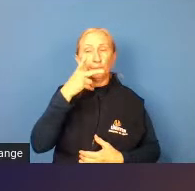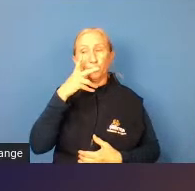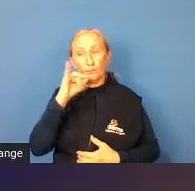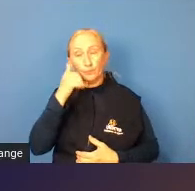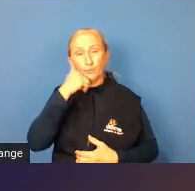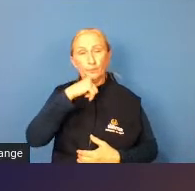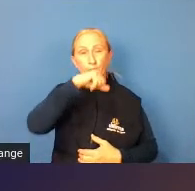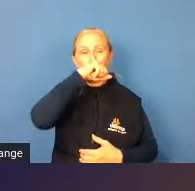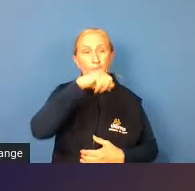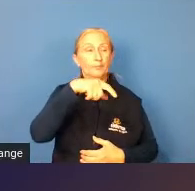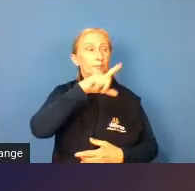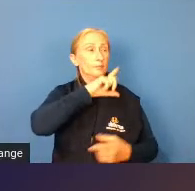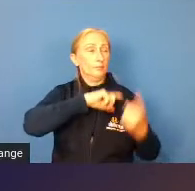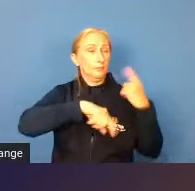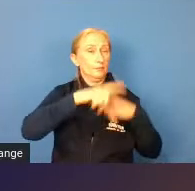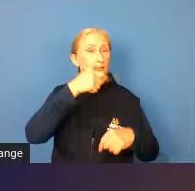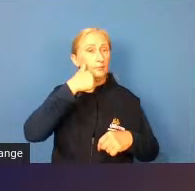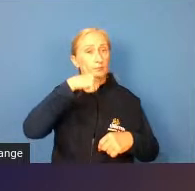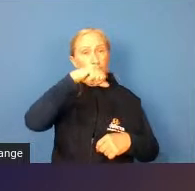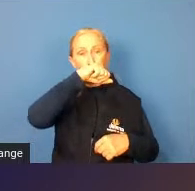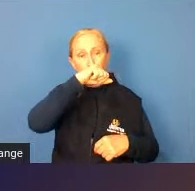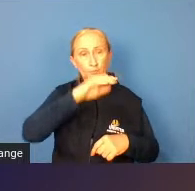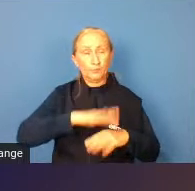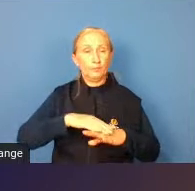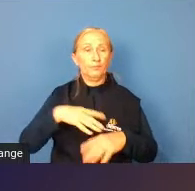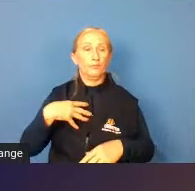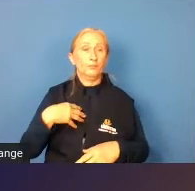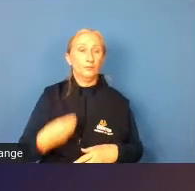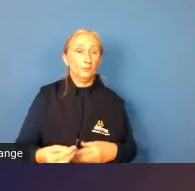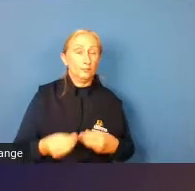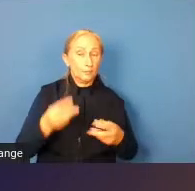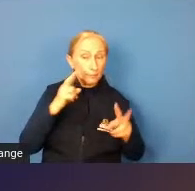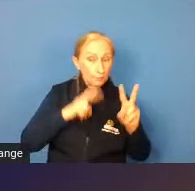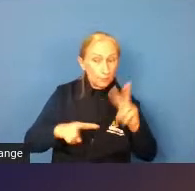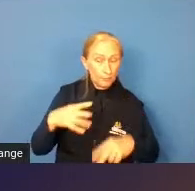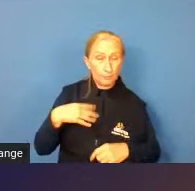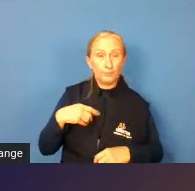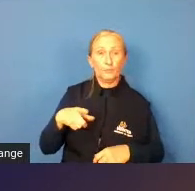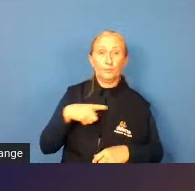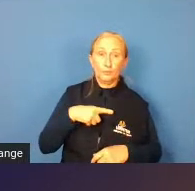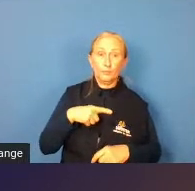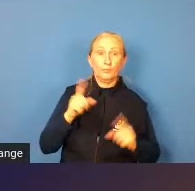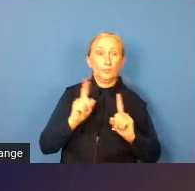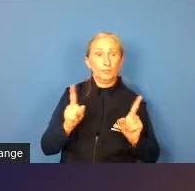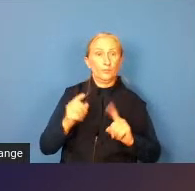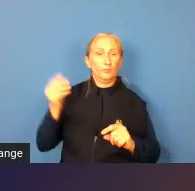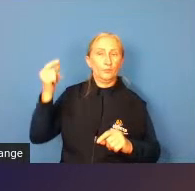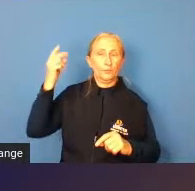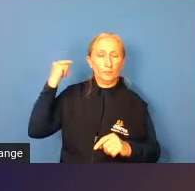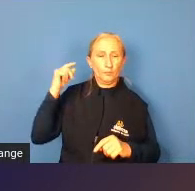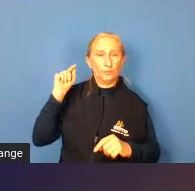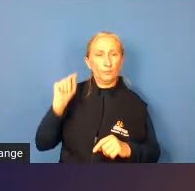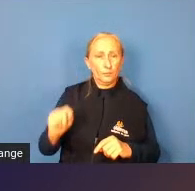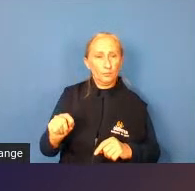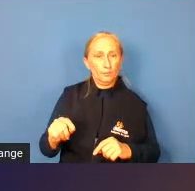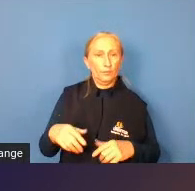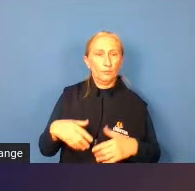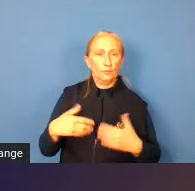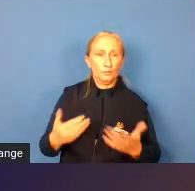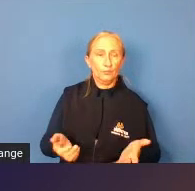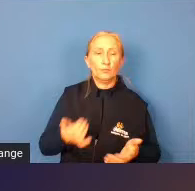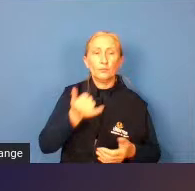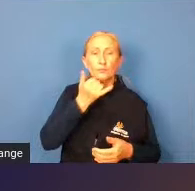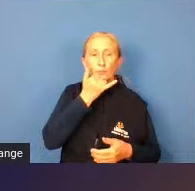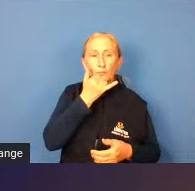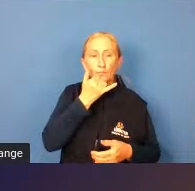mãe antes de serem mães antes de terem um filho para ver se o filho deles vai ter antigamente antigamente não perdão